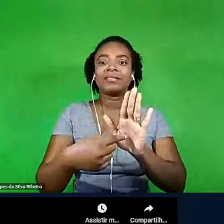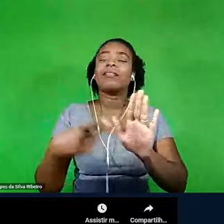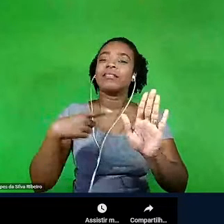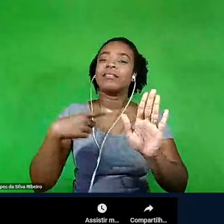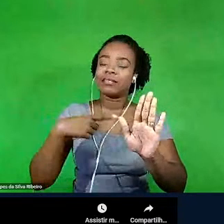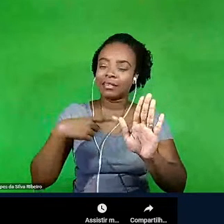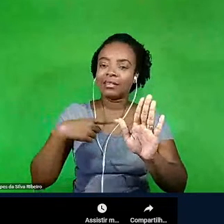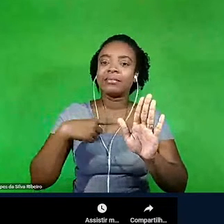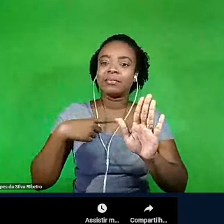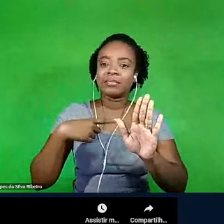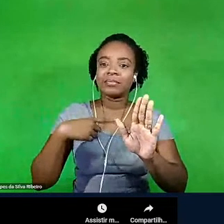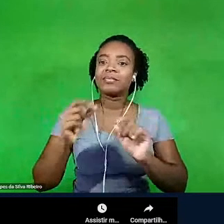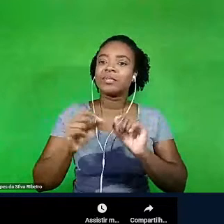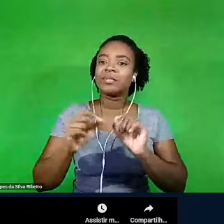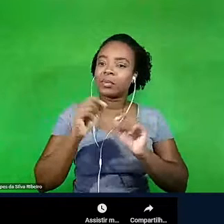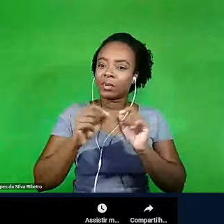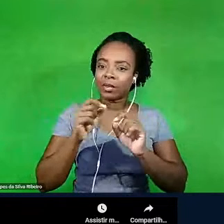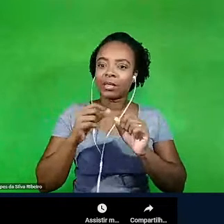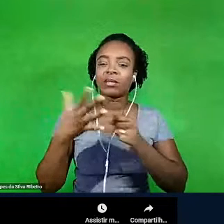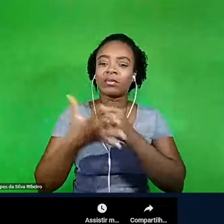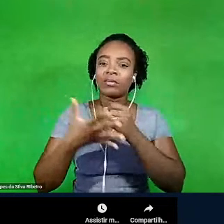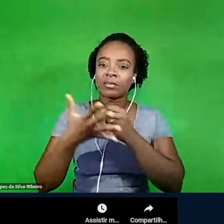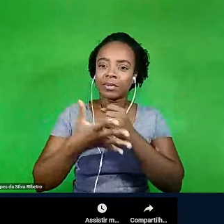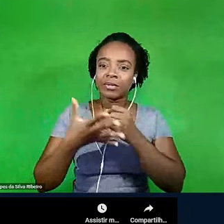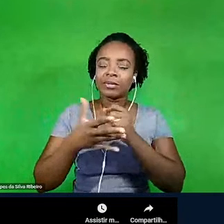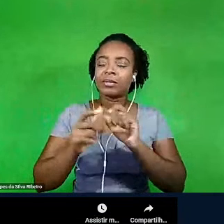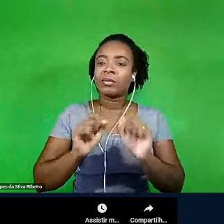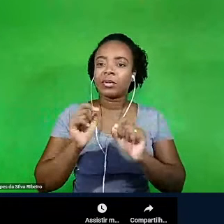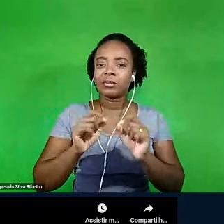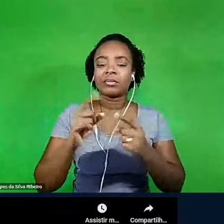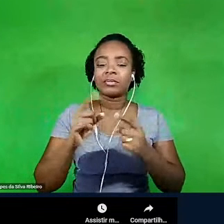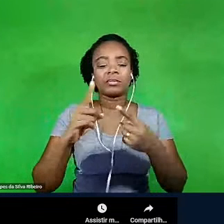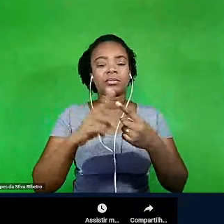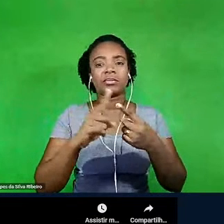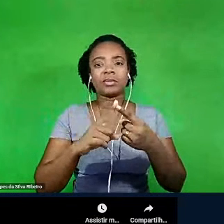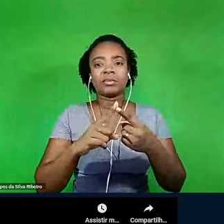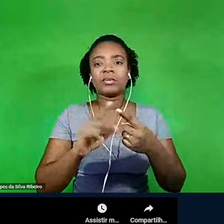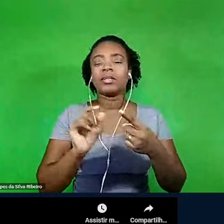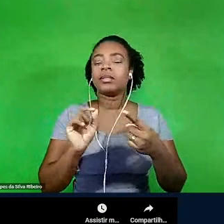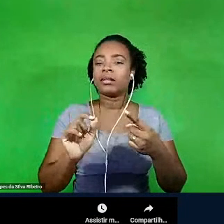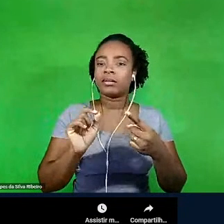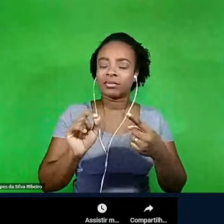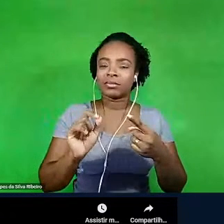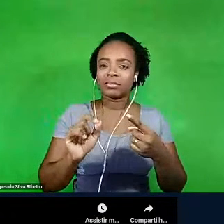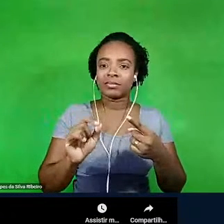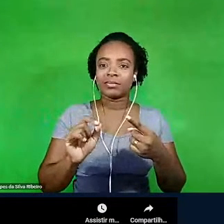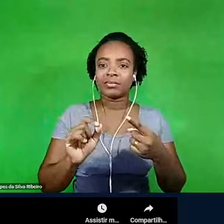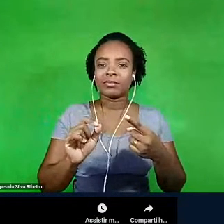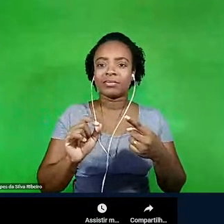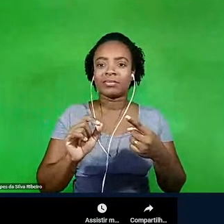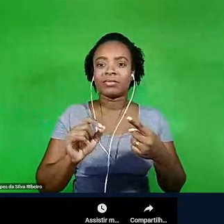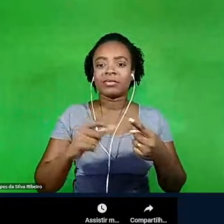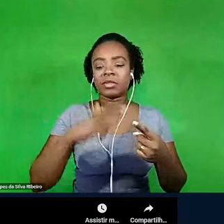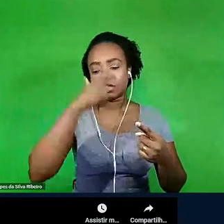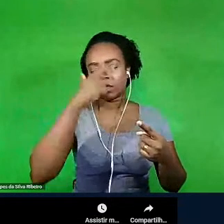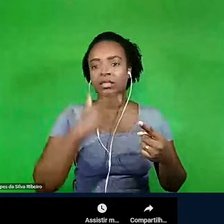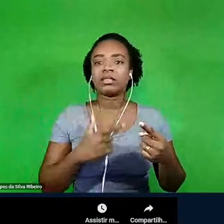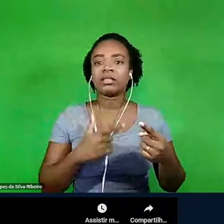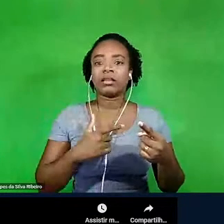nos elementos fundamentais, o primeiro é ser humano e não que humano.